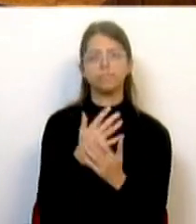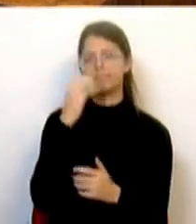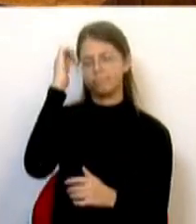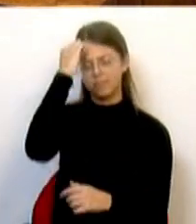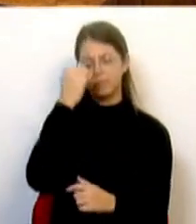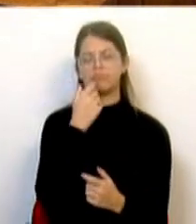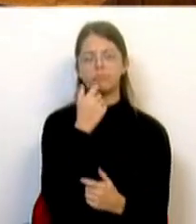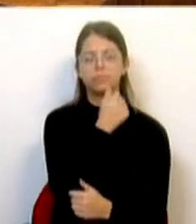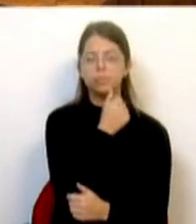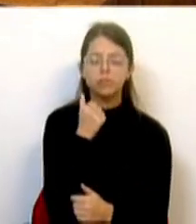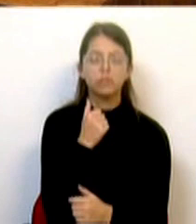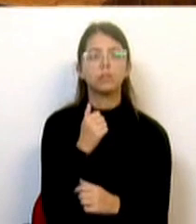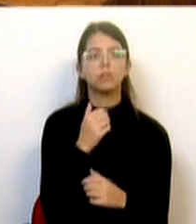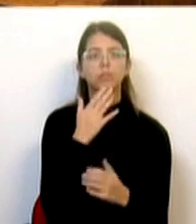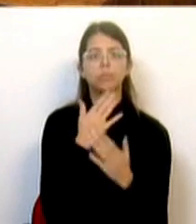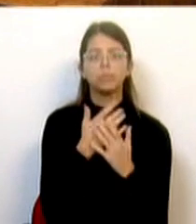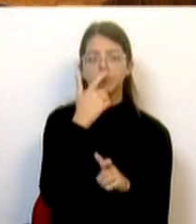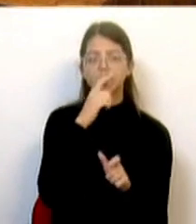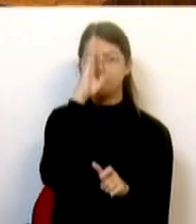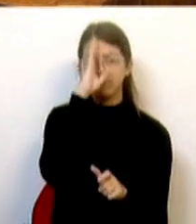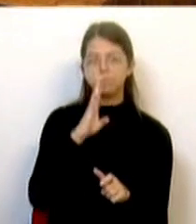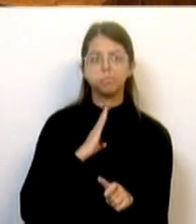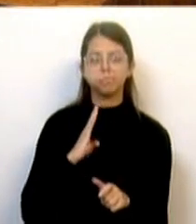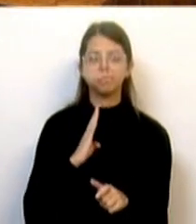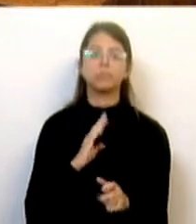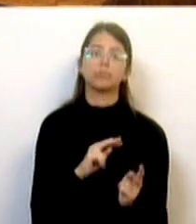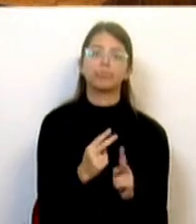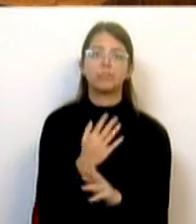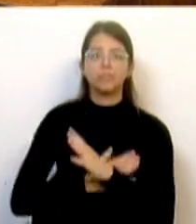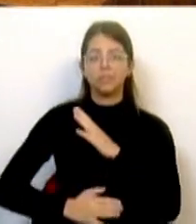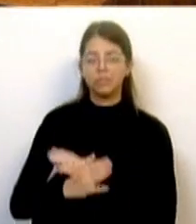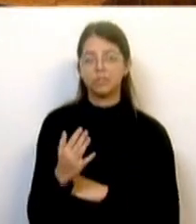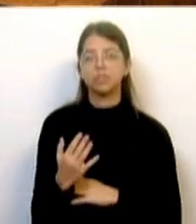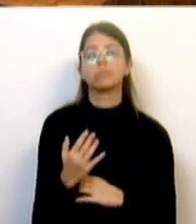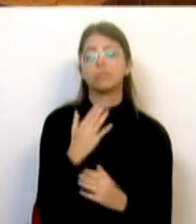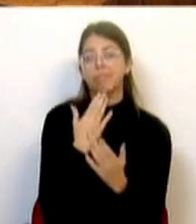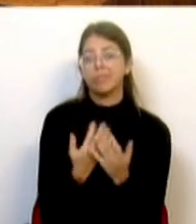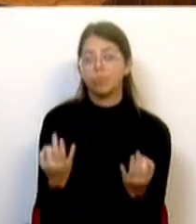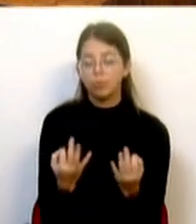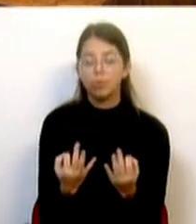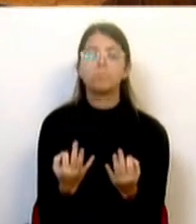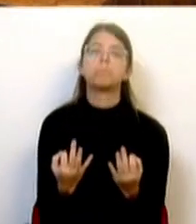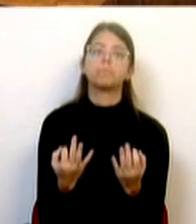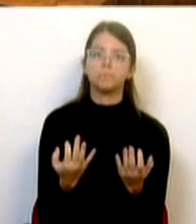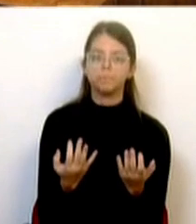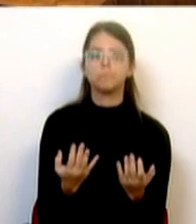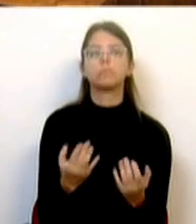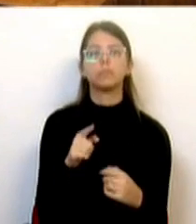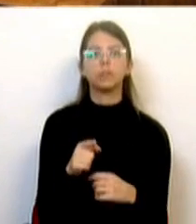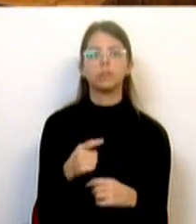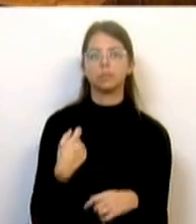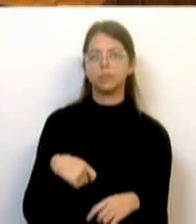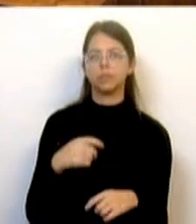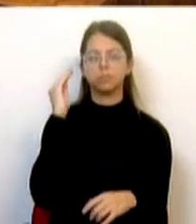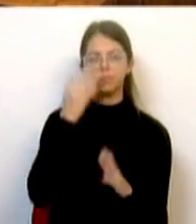e que fizeram dos deficientes militares, nas palavras do nosso antigo Presidente da Assembleia da República, Jaime Gama, a exceção